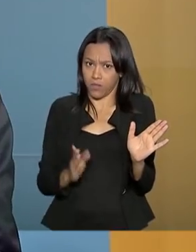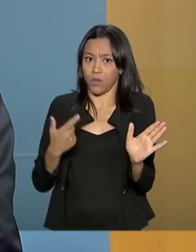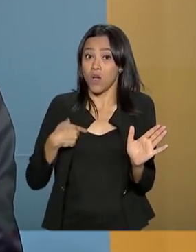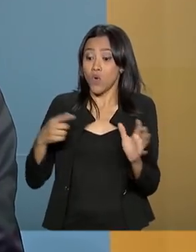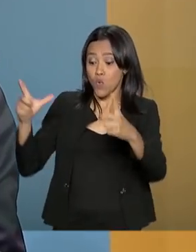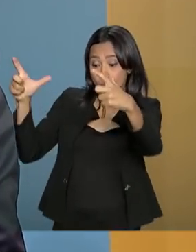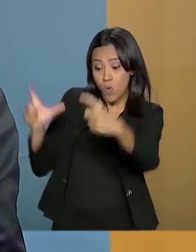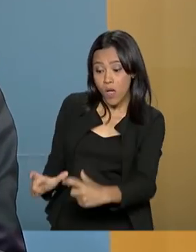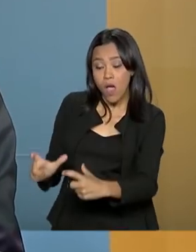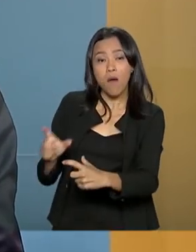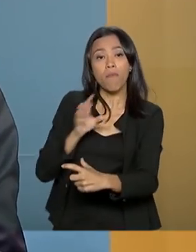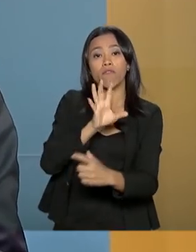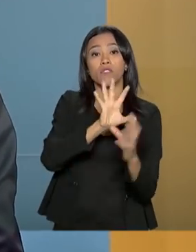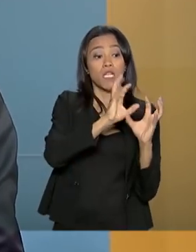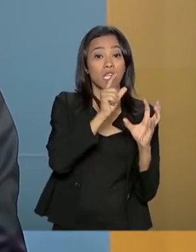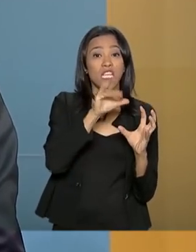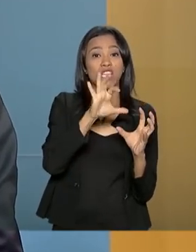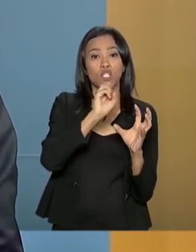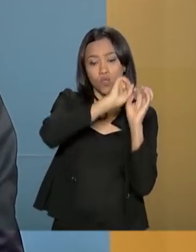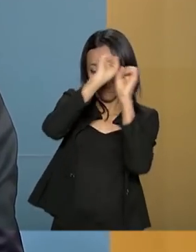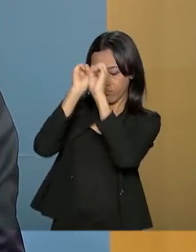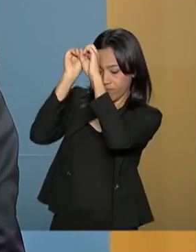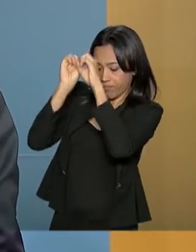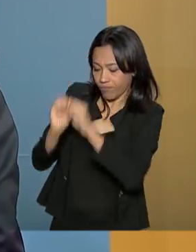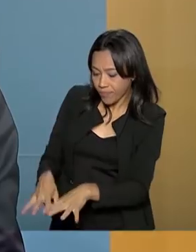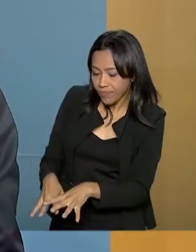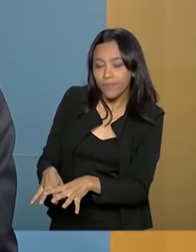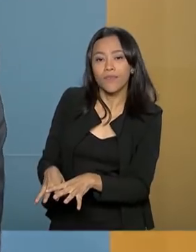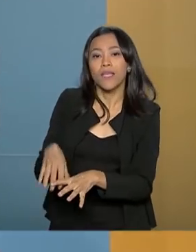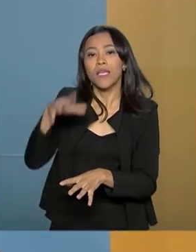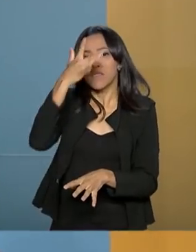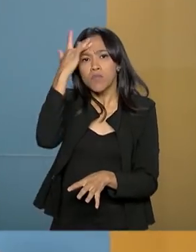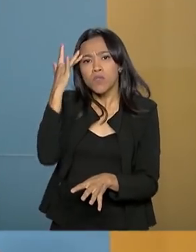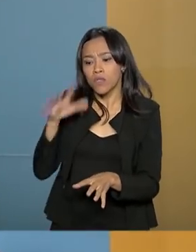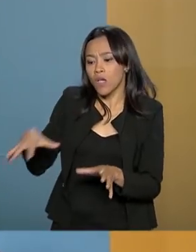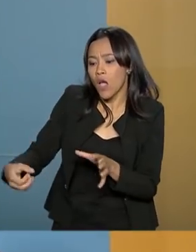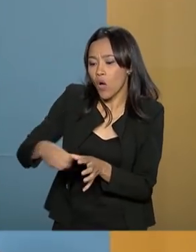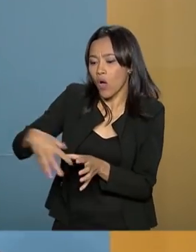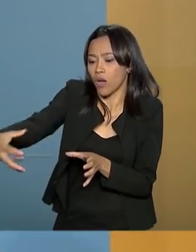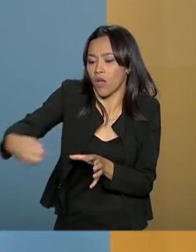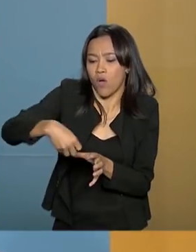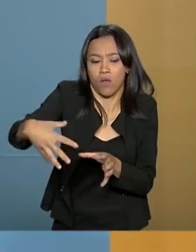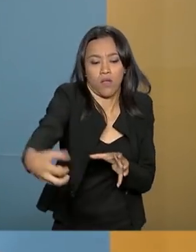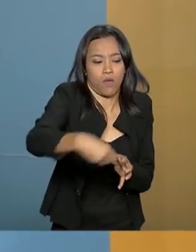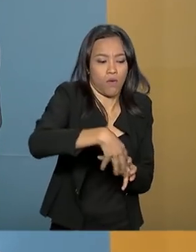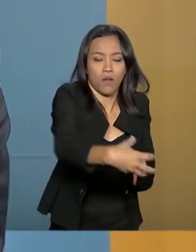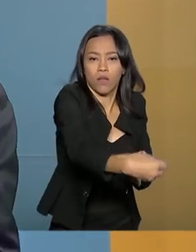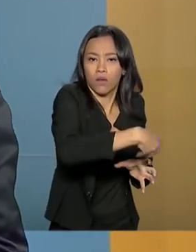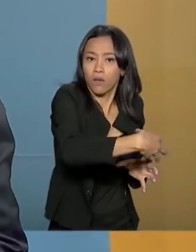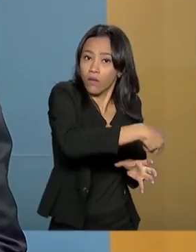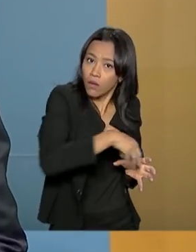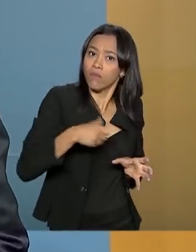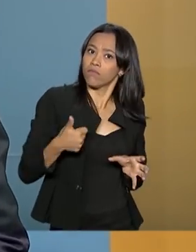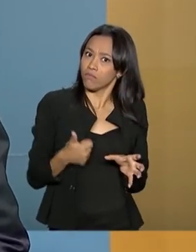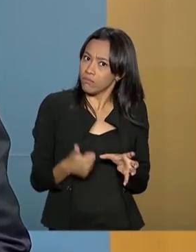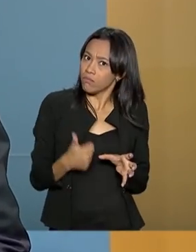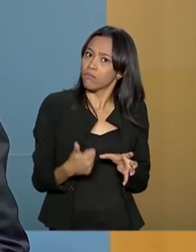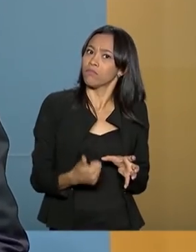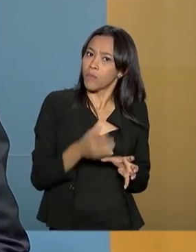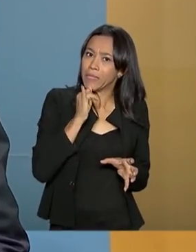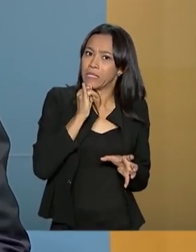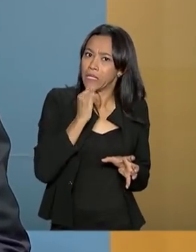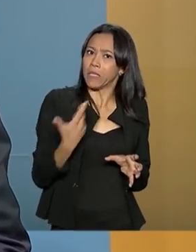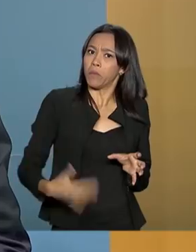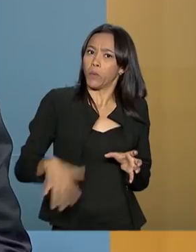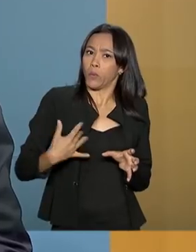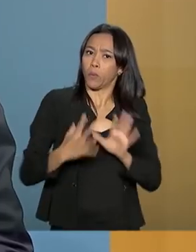depositar o lixo e essas campanhas de recolhimento, elas são importantes pelo próprio fato do recolhimento, mas pelo exemplo que